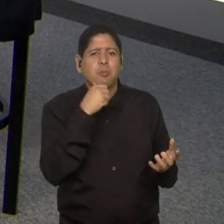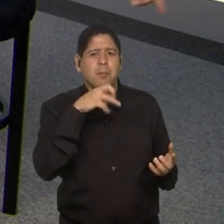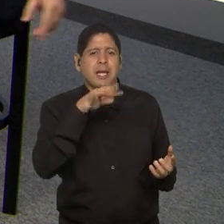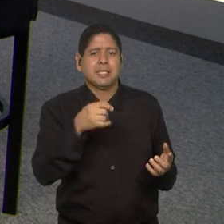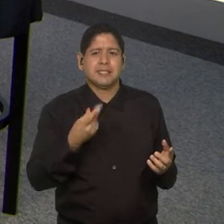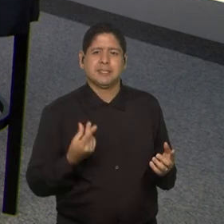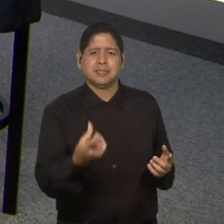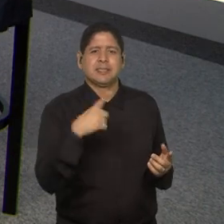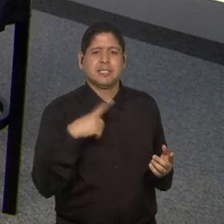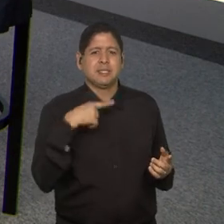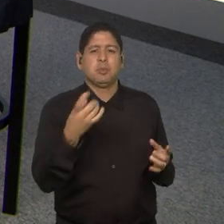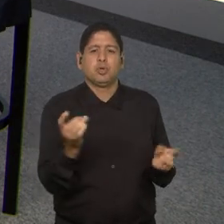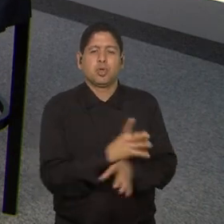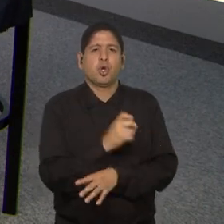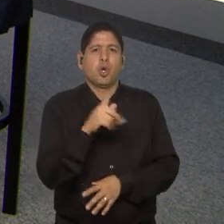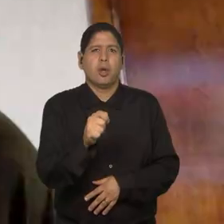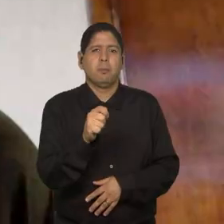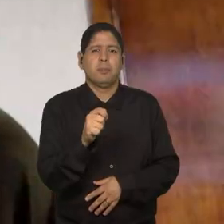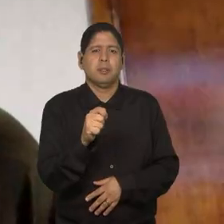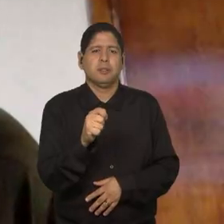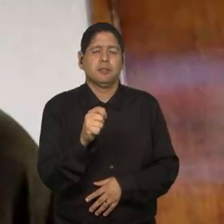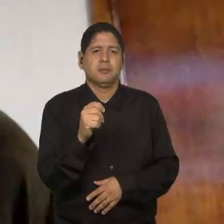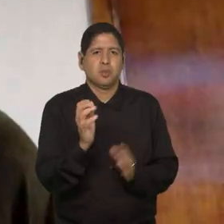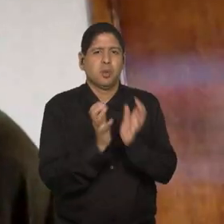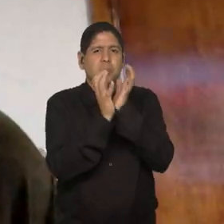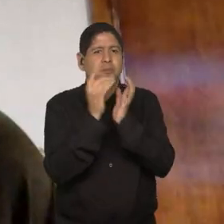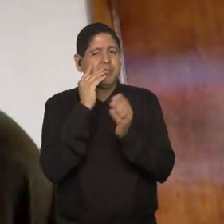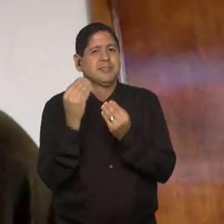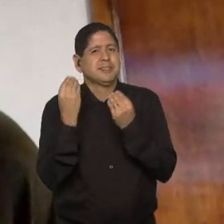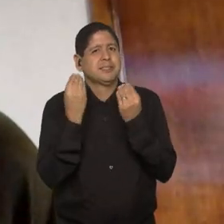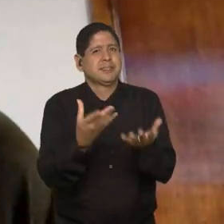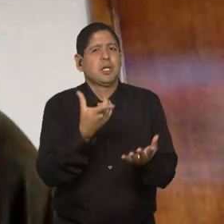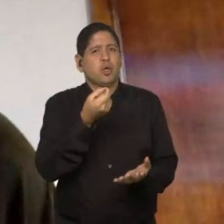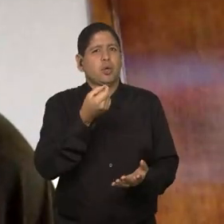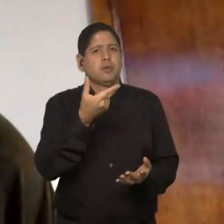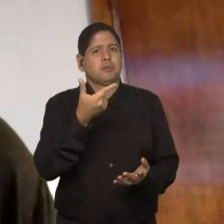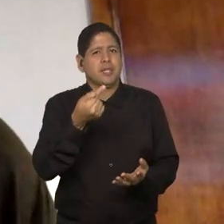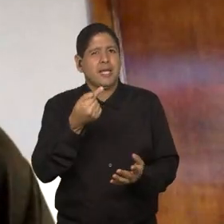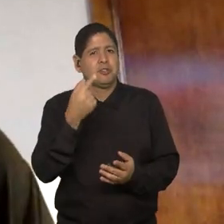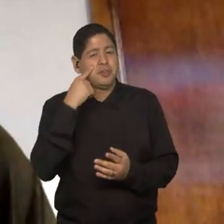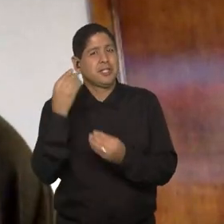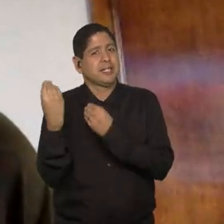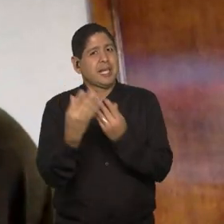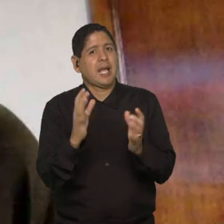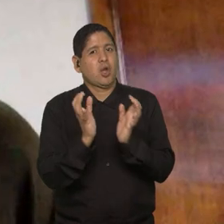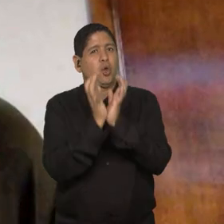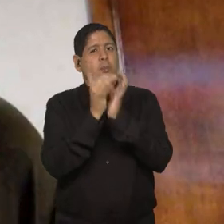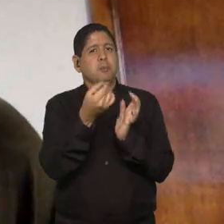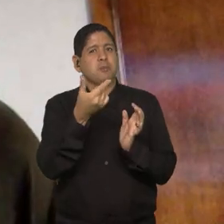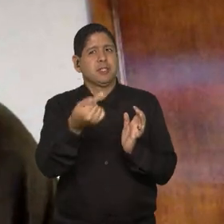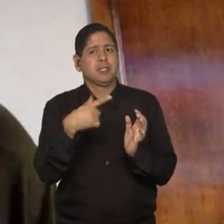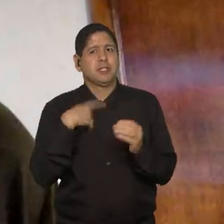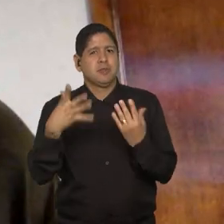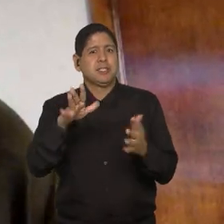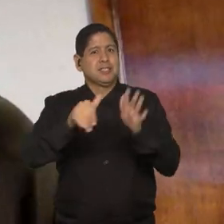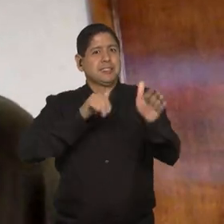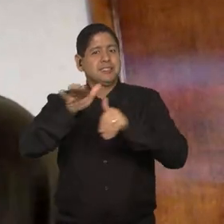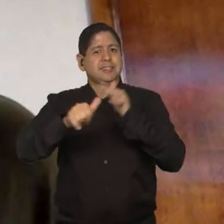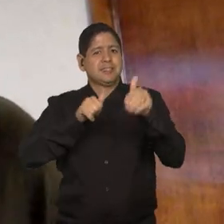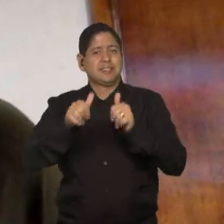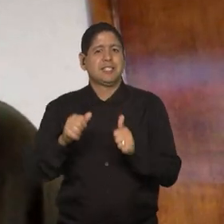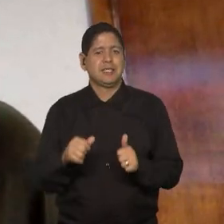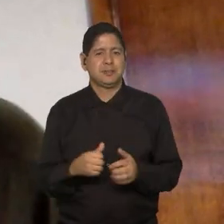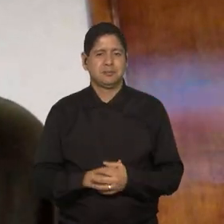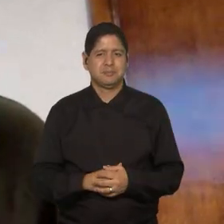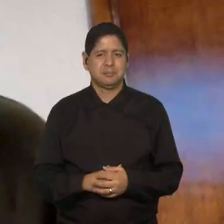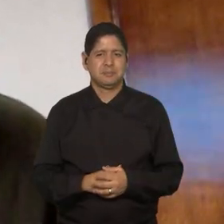Assim que acabar a Copa, ela entra para a campanha para trazer a Copa de 2027 para cá. Já fica essa convocação aí para...